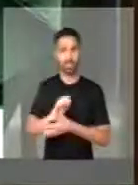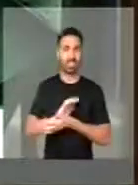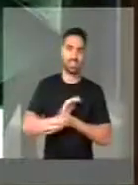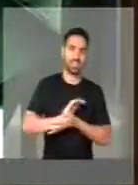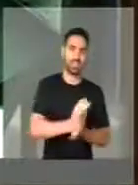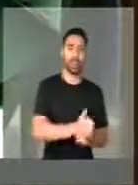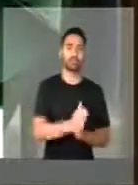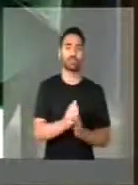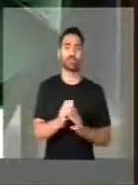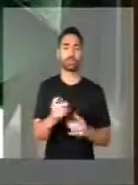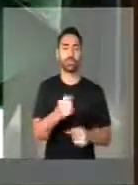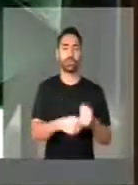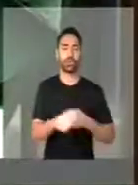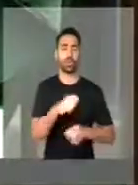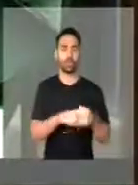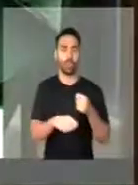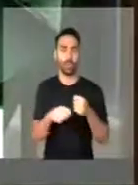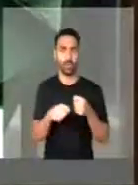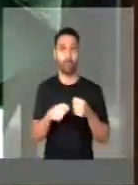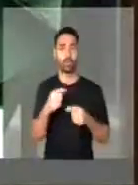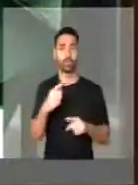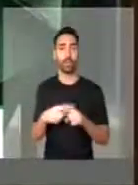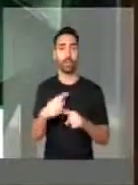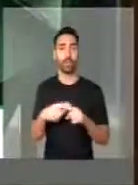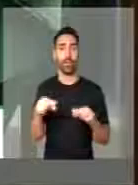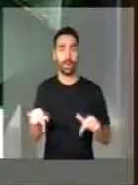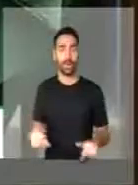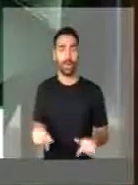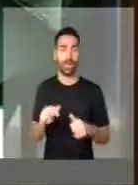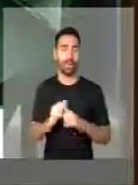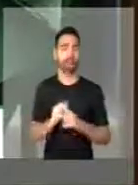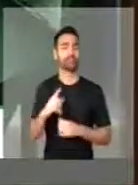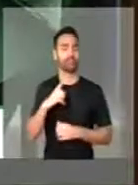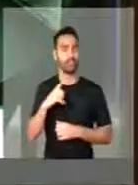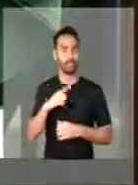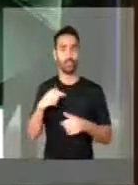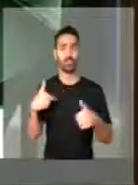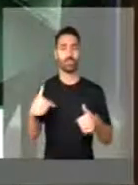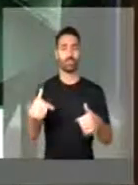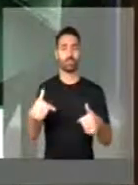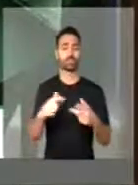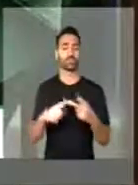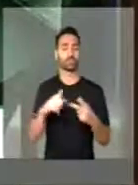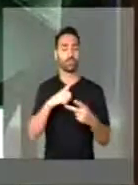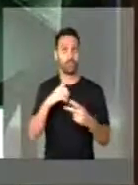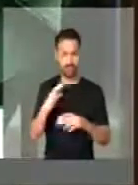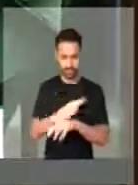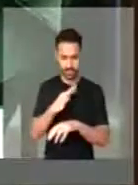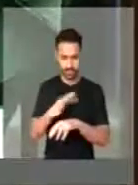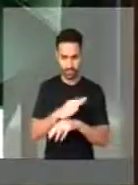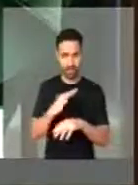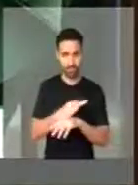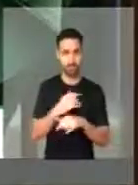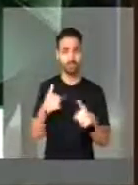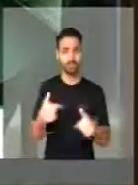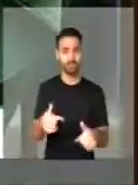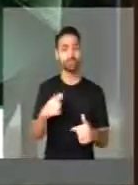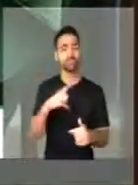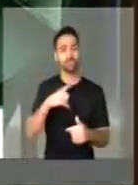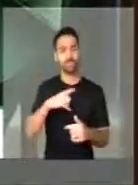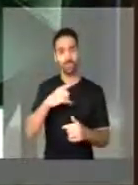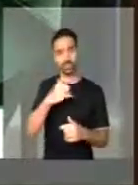produção econômica, porque aqui, aqui tem luta, aqui tem resistência, aqui tem